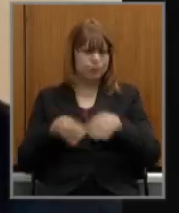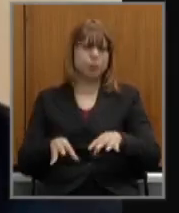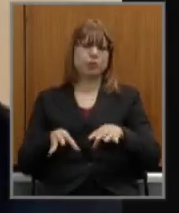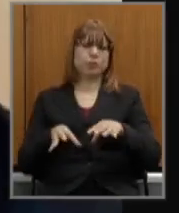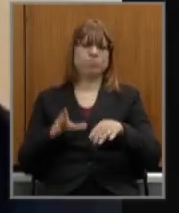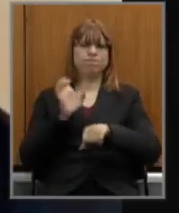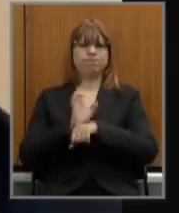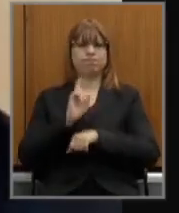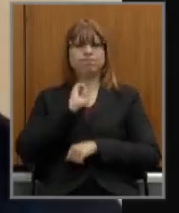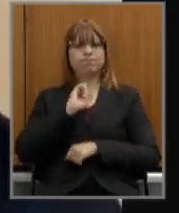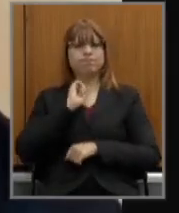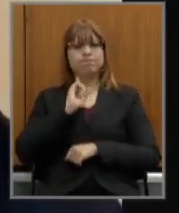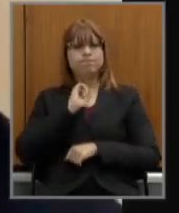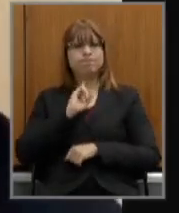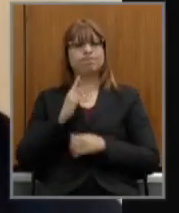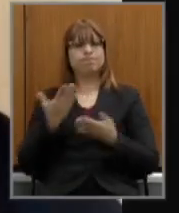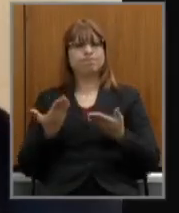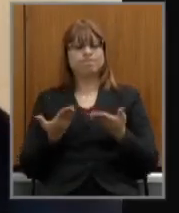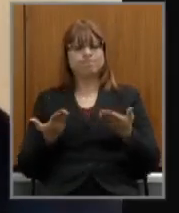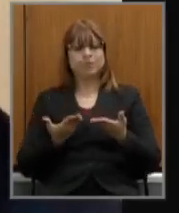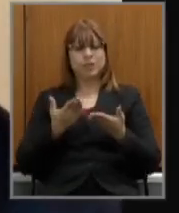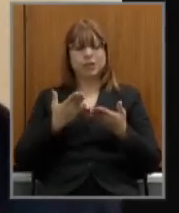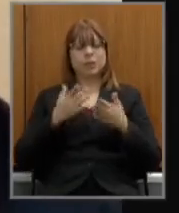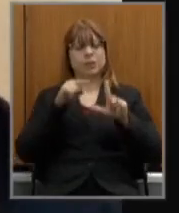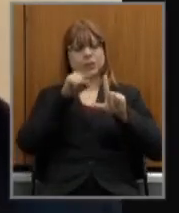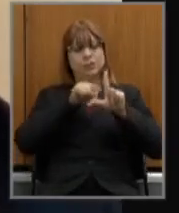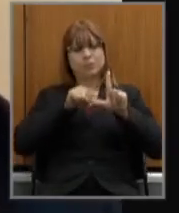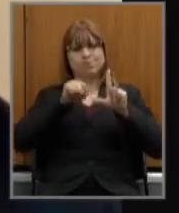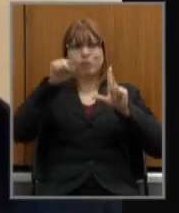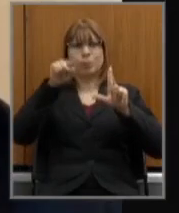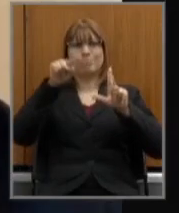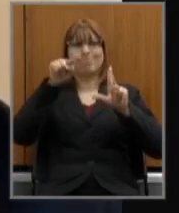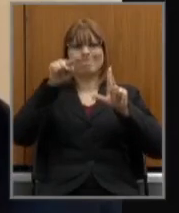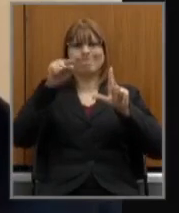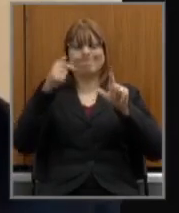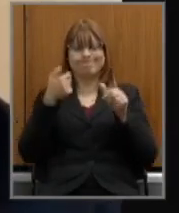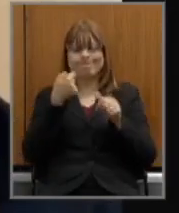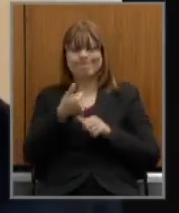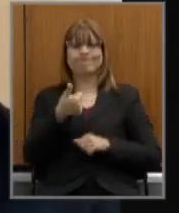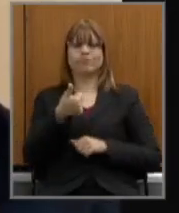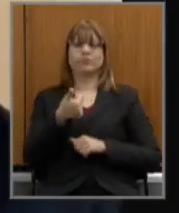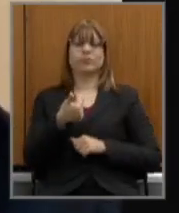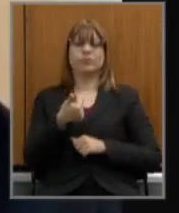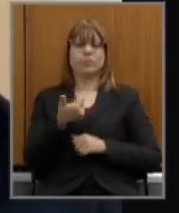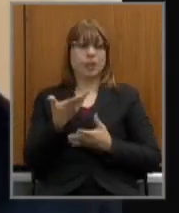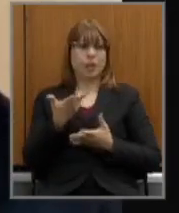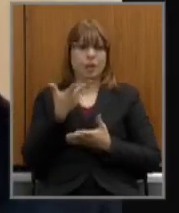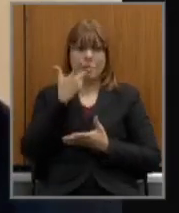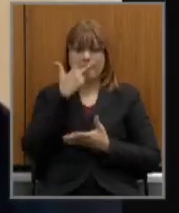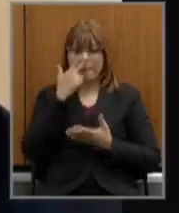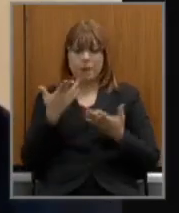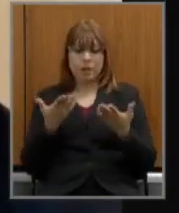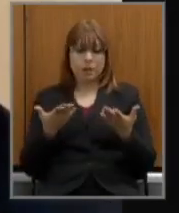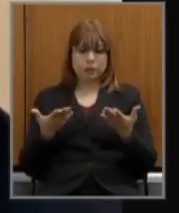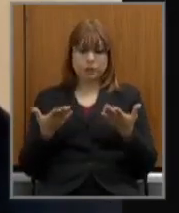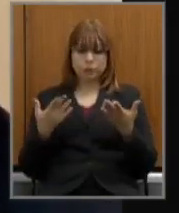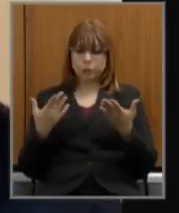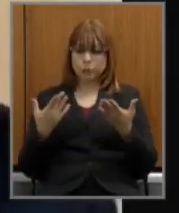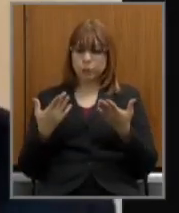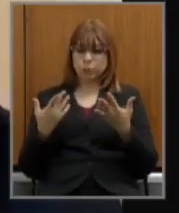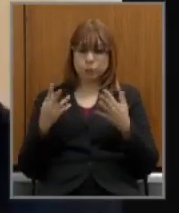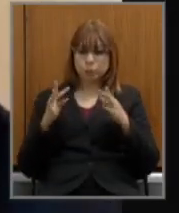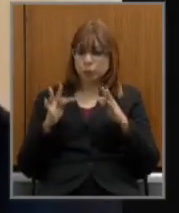Gerais nós estamos aproximando do pico e hoje parece que todo mundo quer bater palmas e